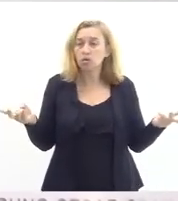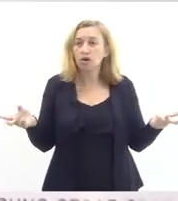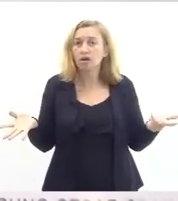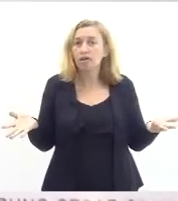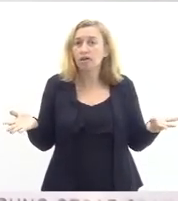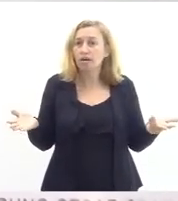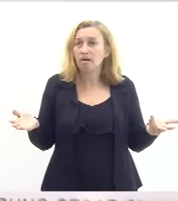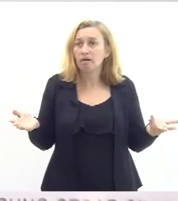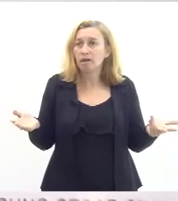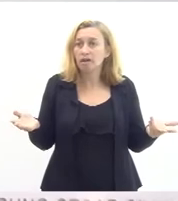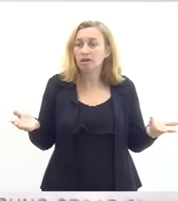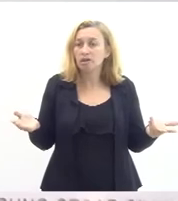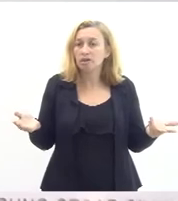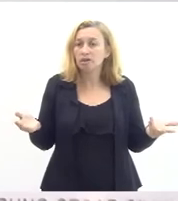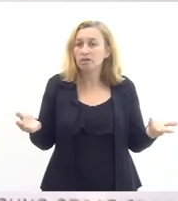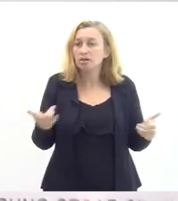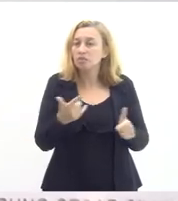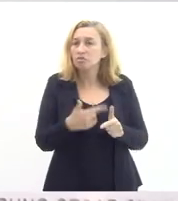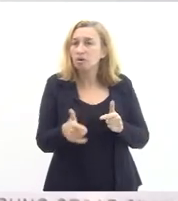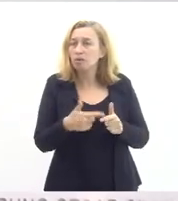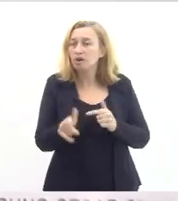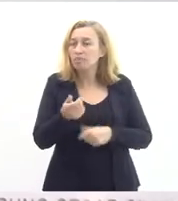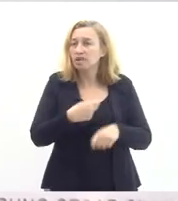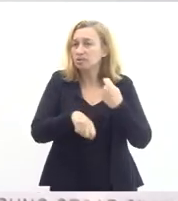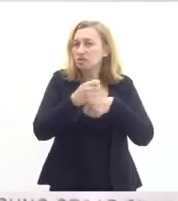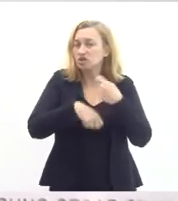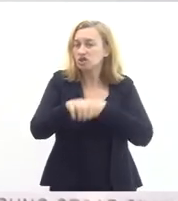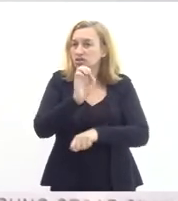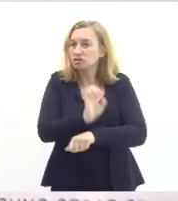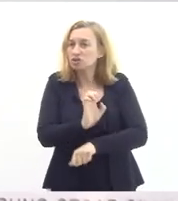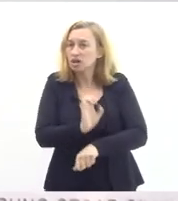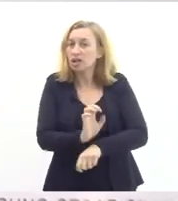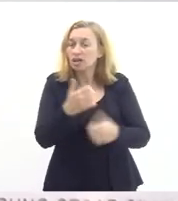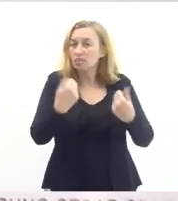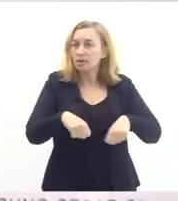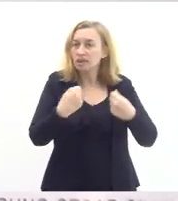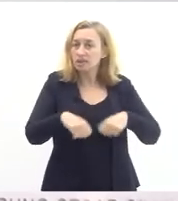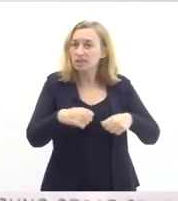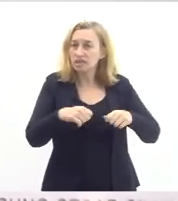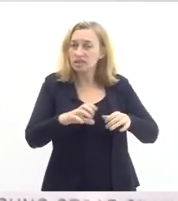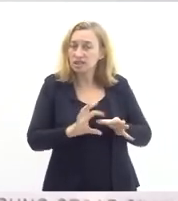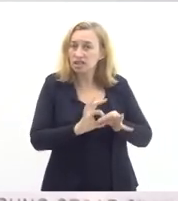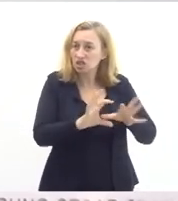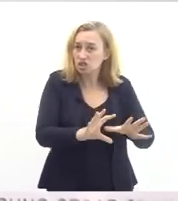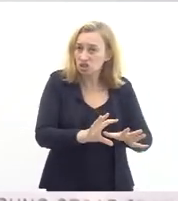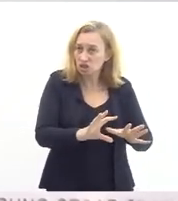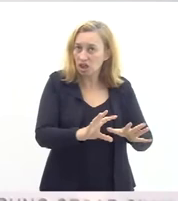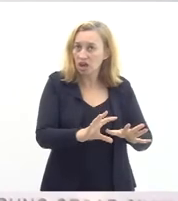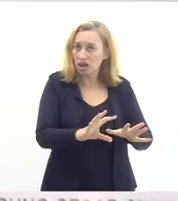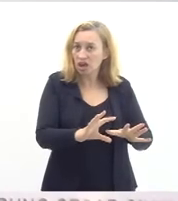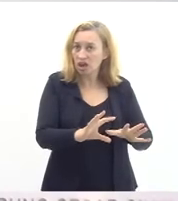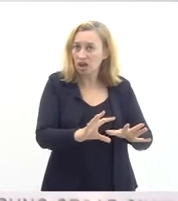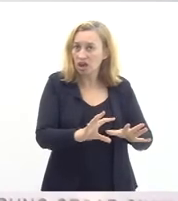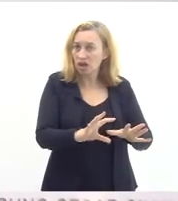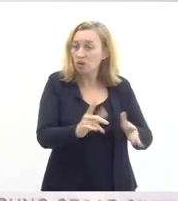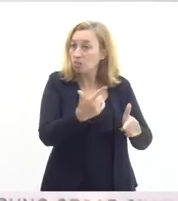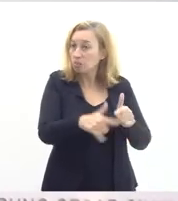a burocracia administrativa do estado precisa deixar essa bomba explodir para poder fazer a contratação